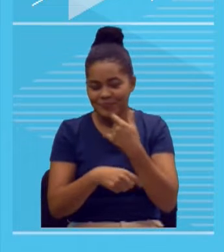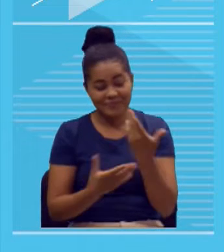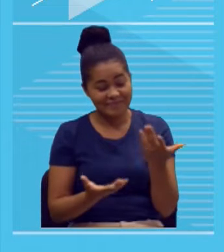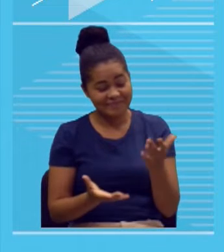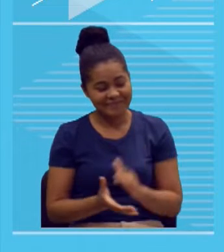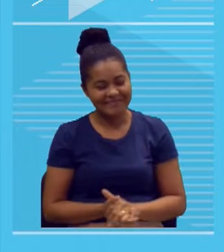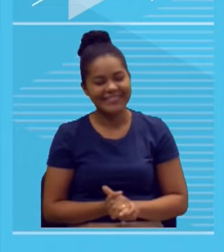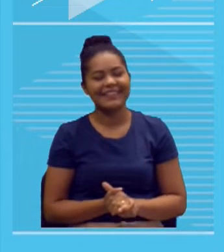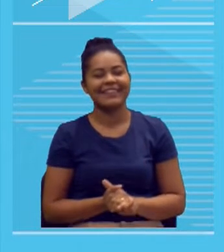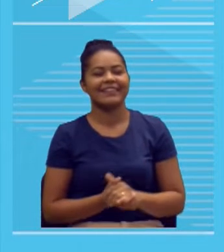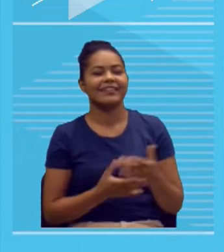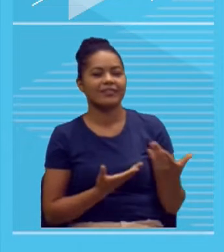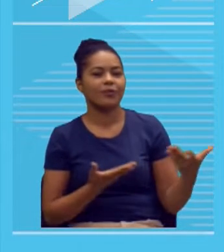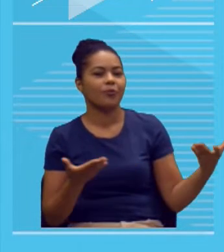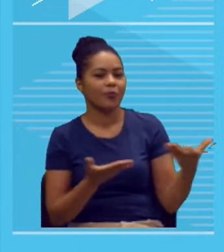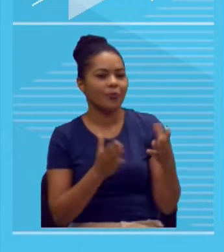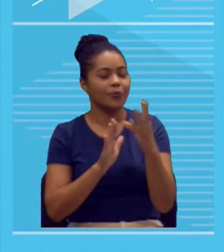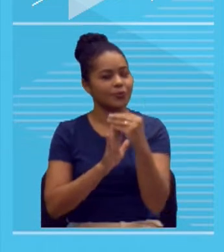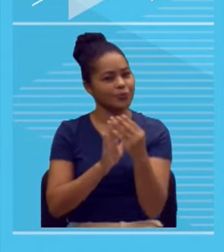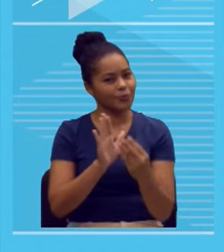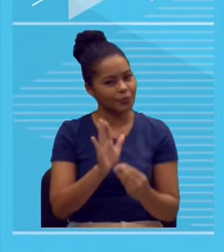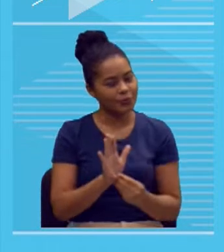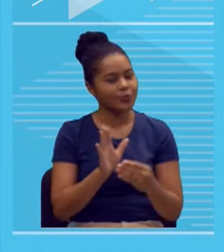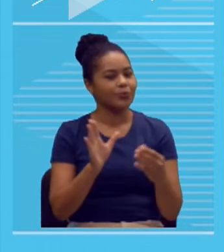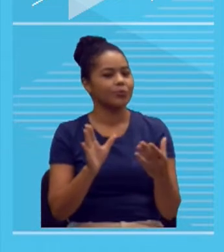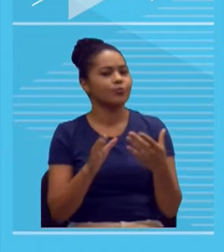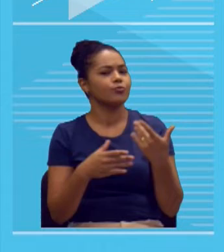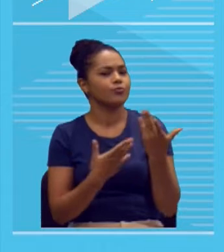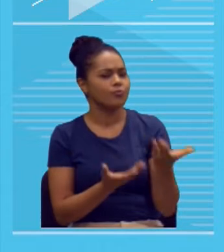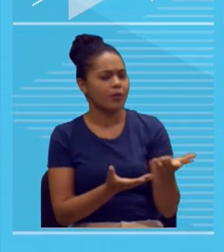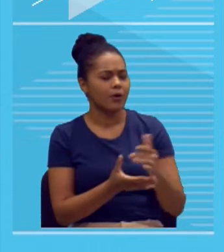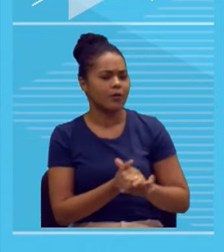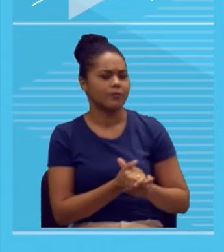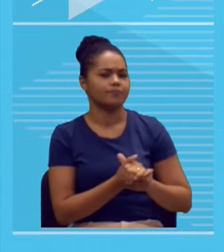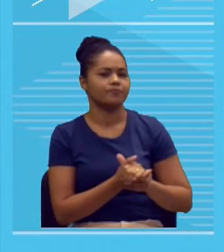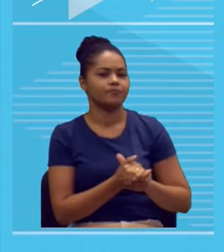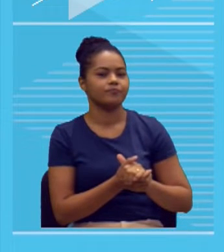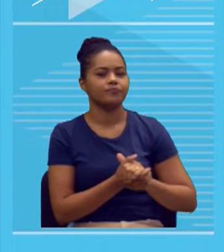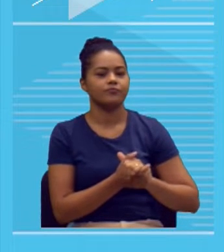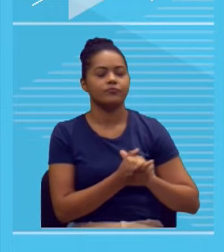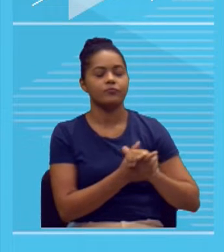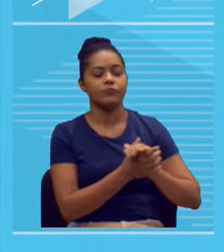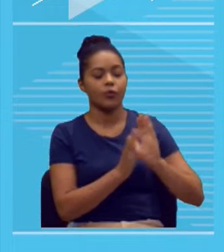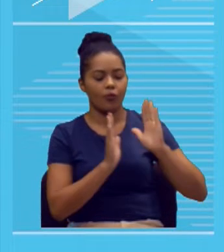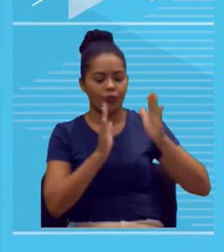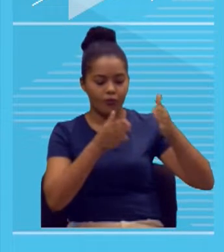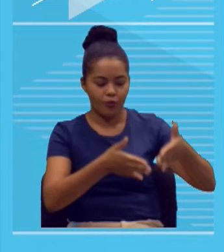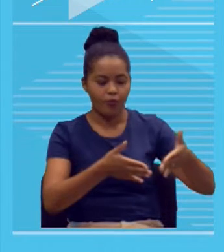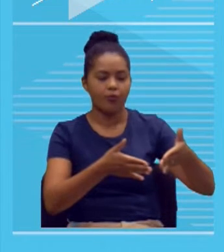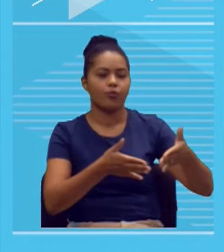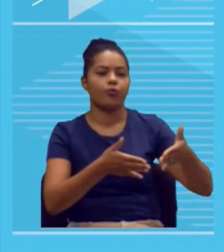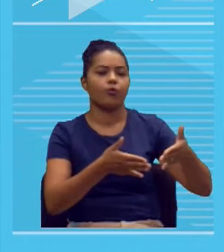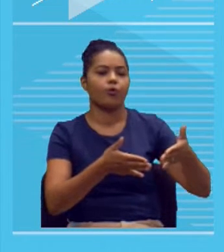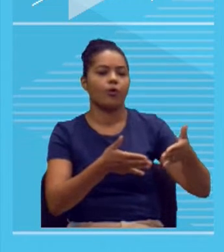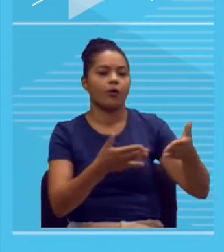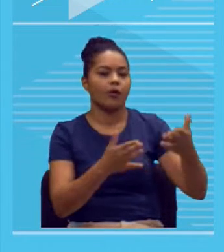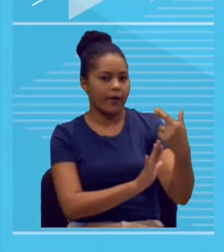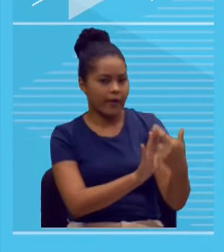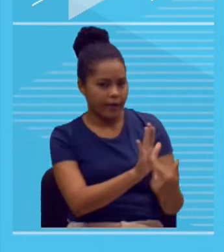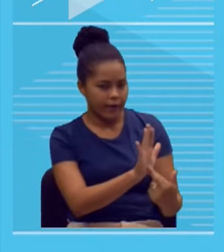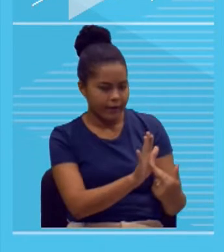gente, conclusão. Na semana passada, a gente estava falando sobre essa parte do texto atrativo